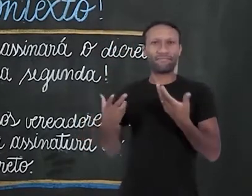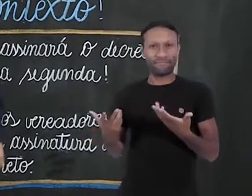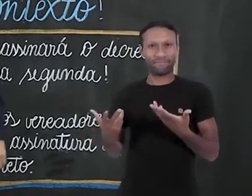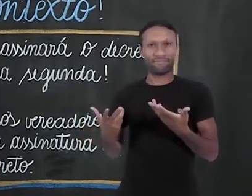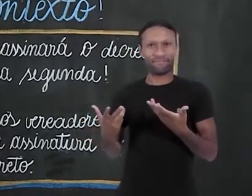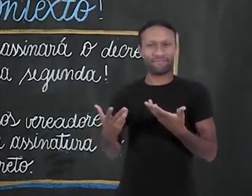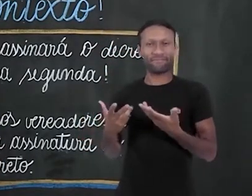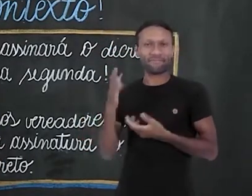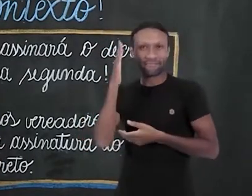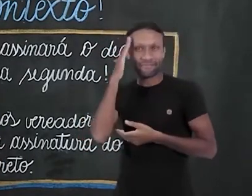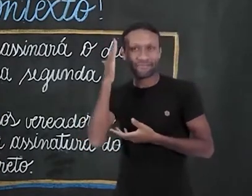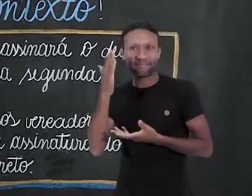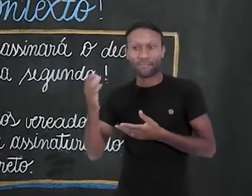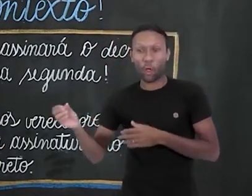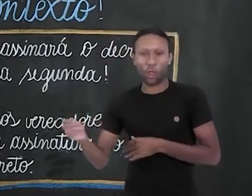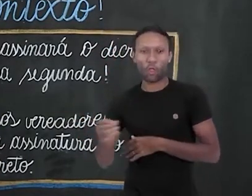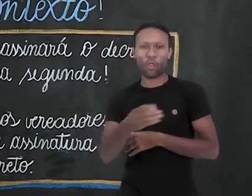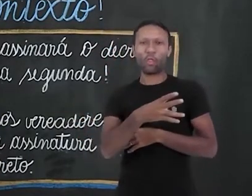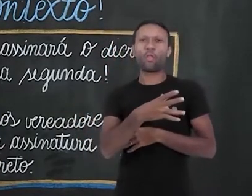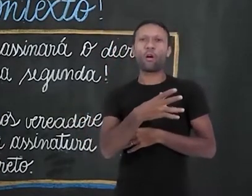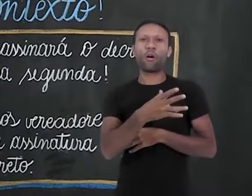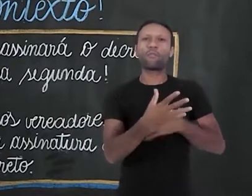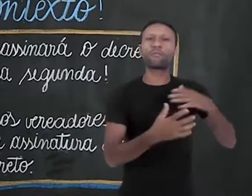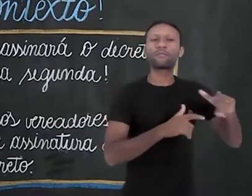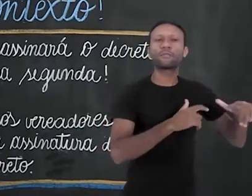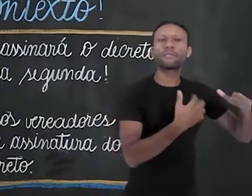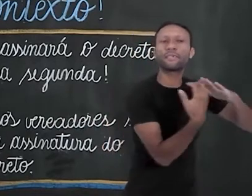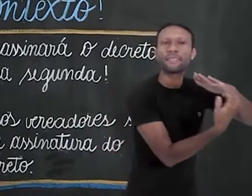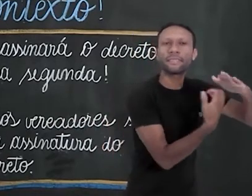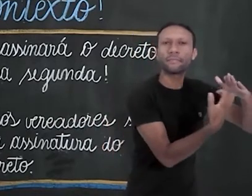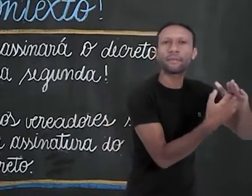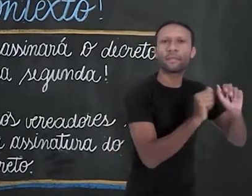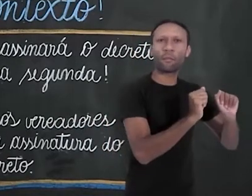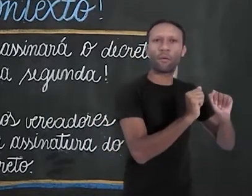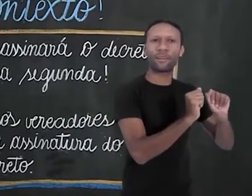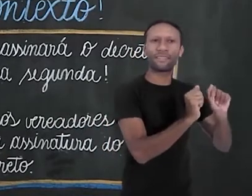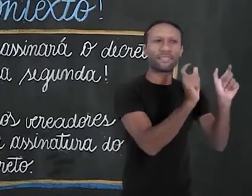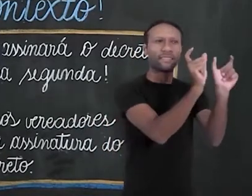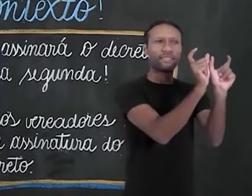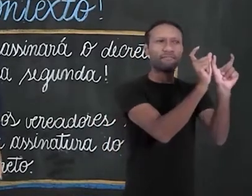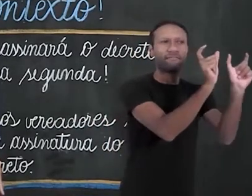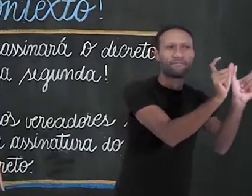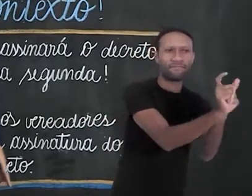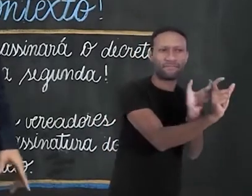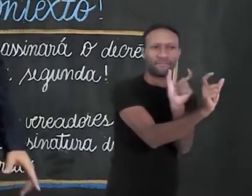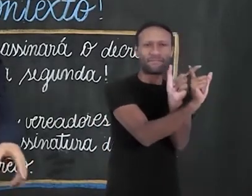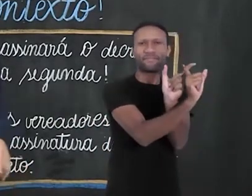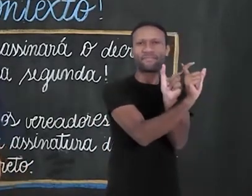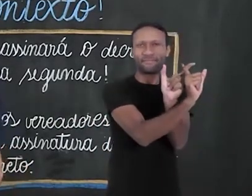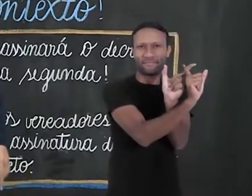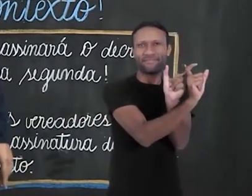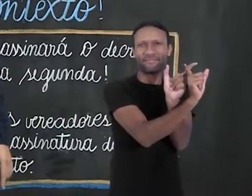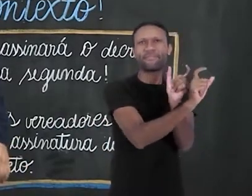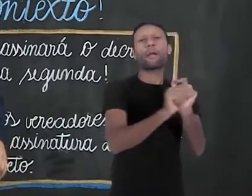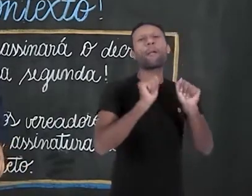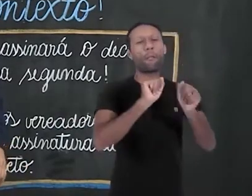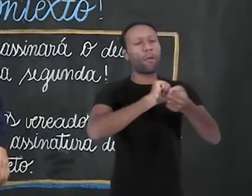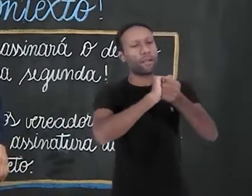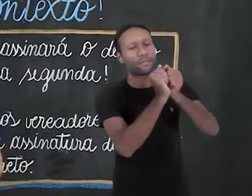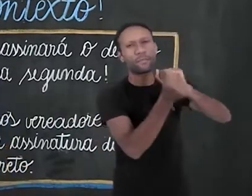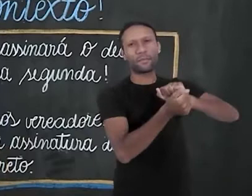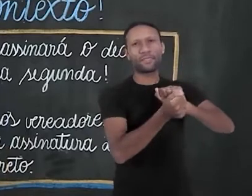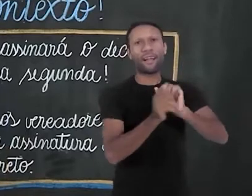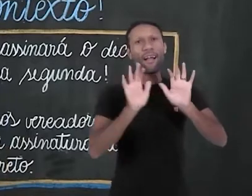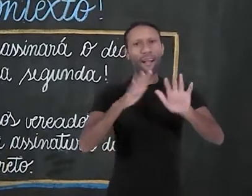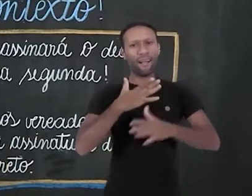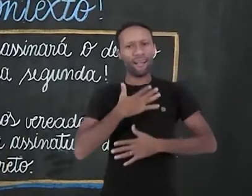Os novos empreendimentos podem. O verbo vem depois do sujeito. Mas em algumas vezes pode acontecer uma inversão. natural. Não